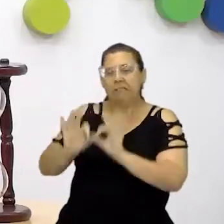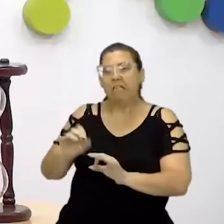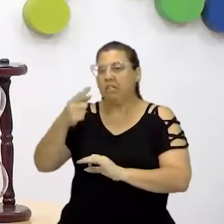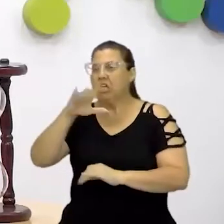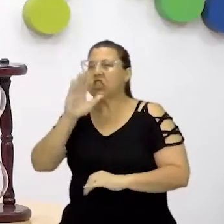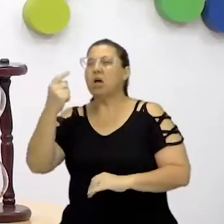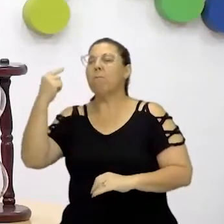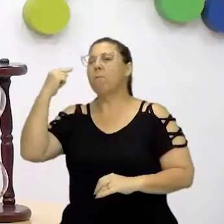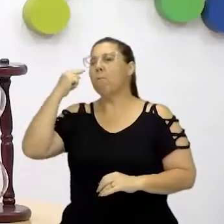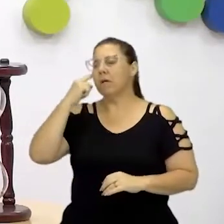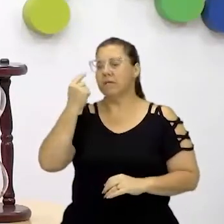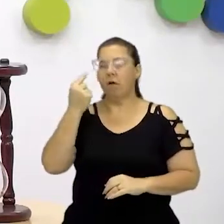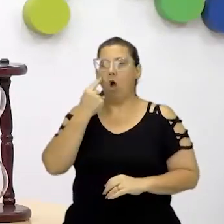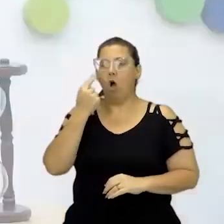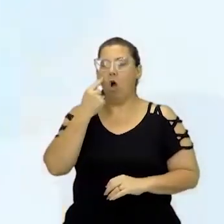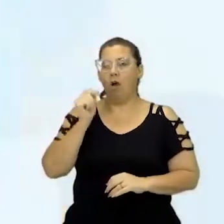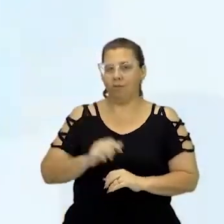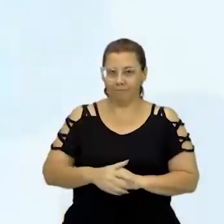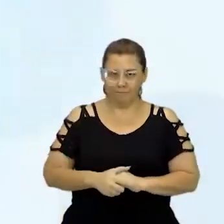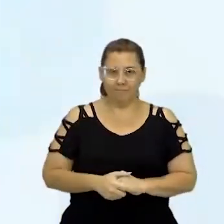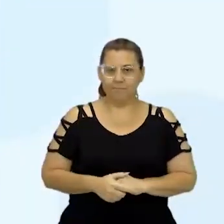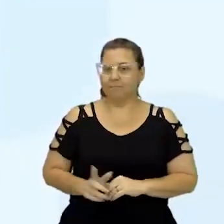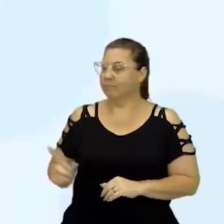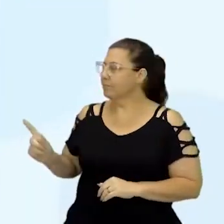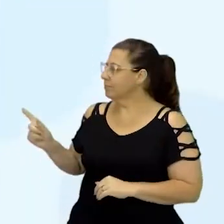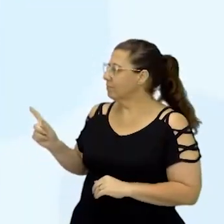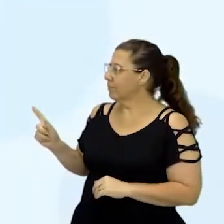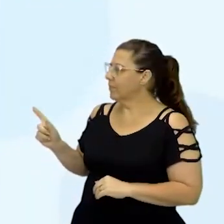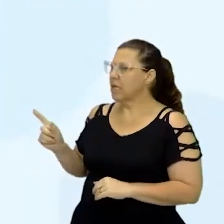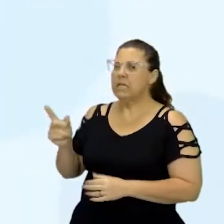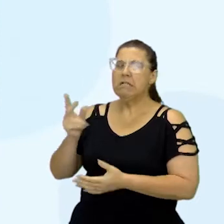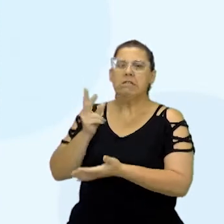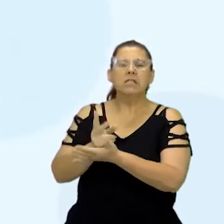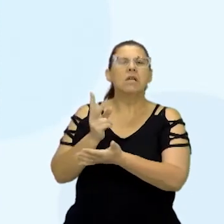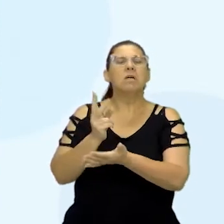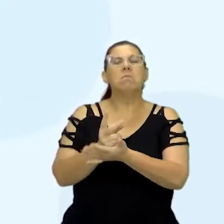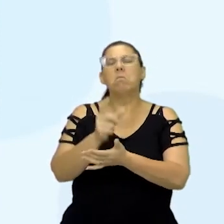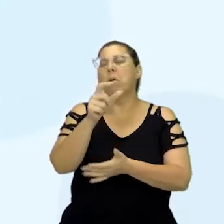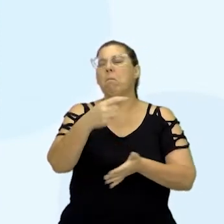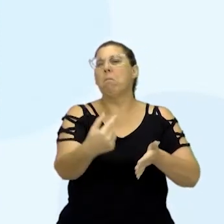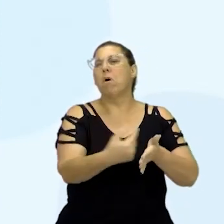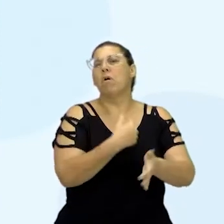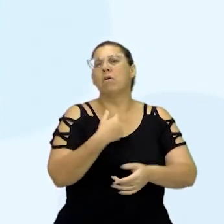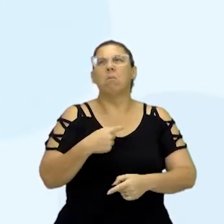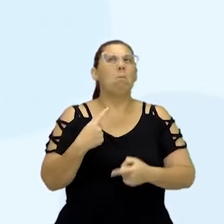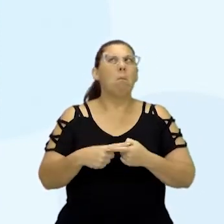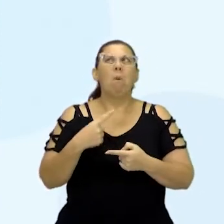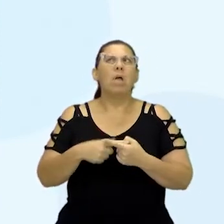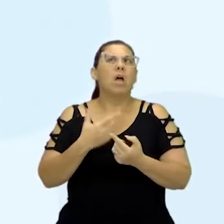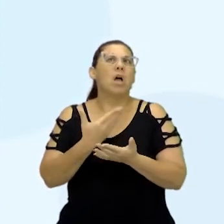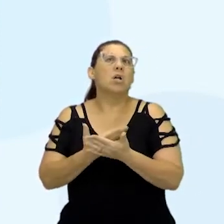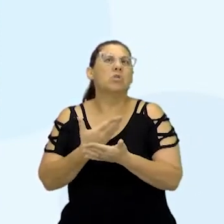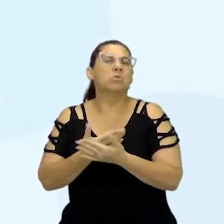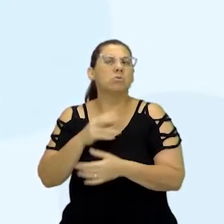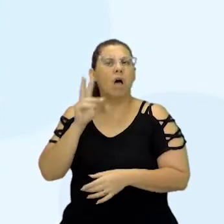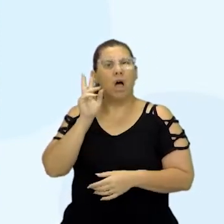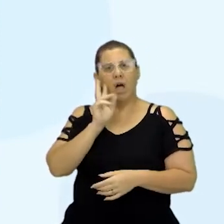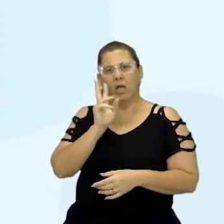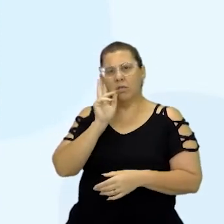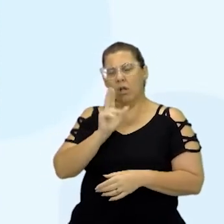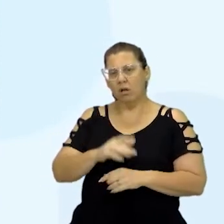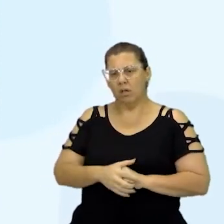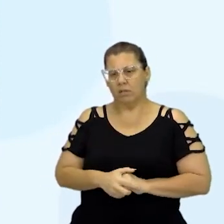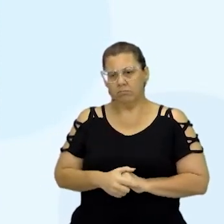pensaram sobre isso. Dá uma olhadinha aí na tela. Sempre alguém vai perguntar, por que estudar História, né? E aí, gente? Por que estudar